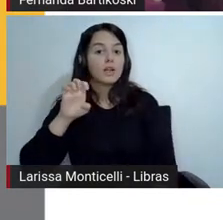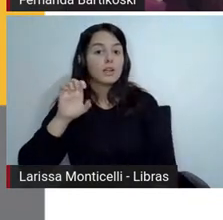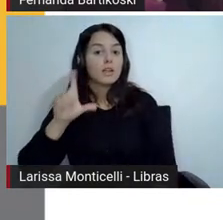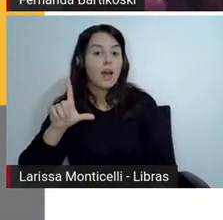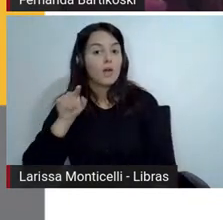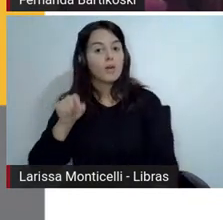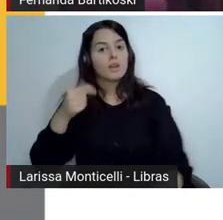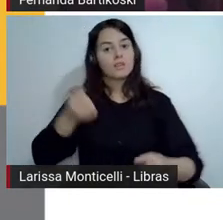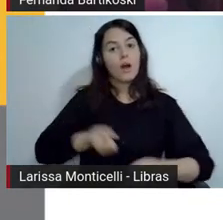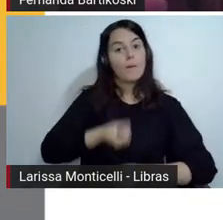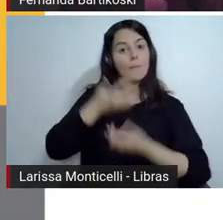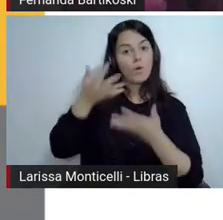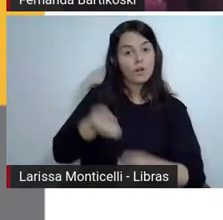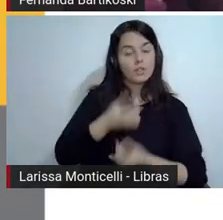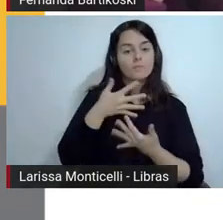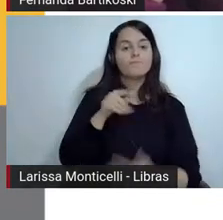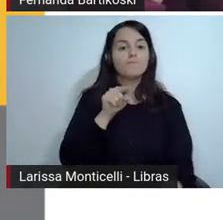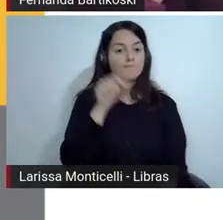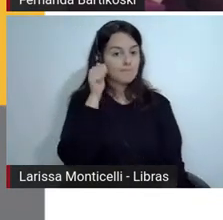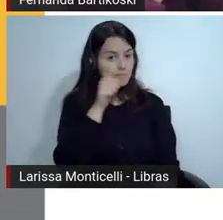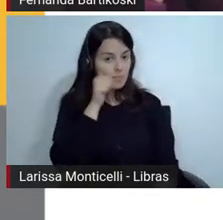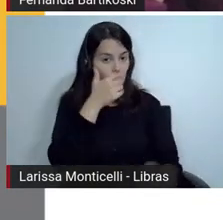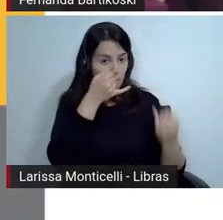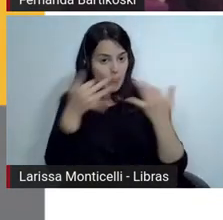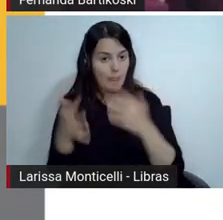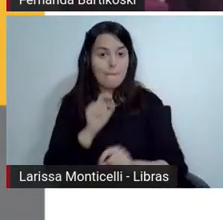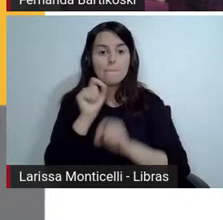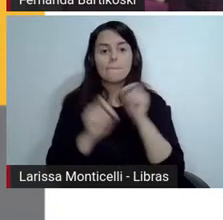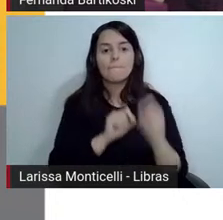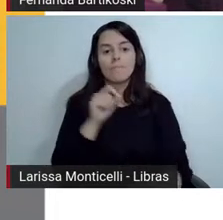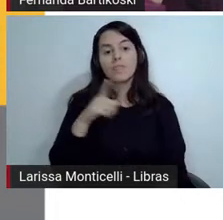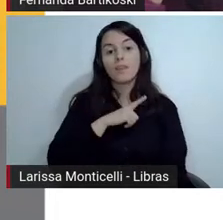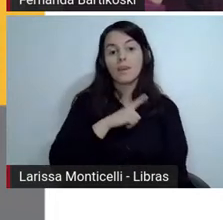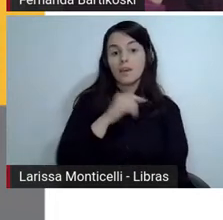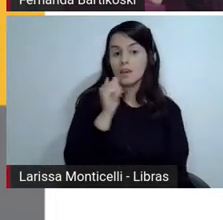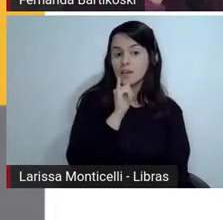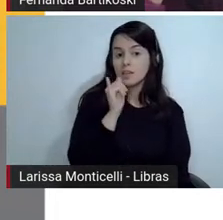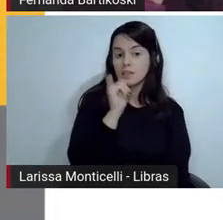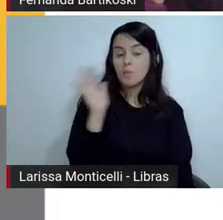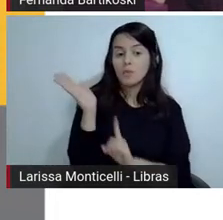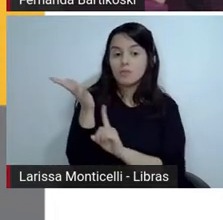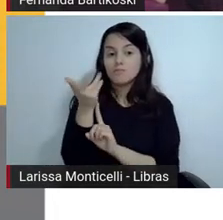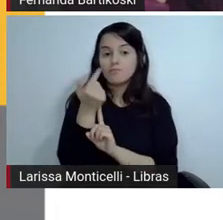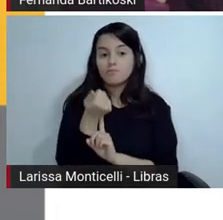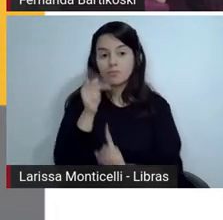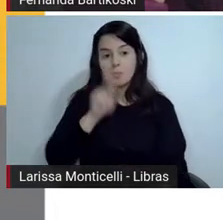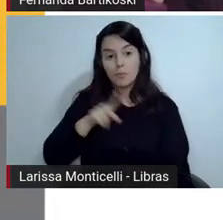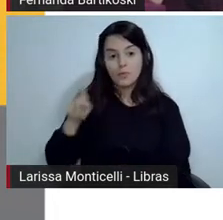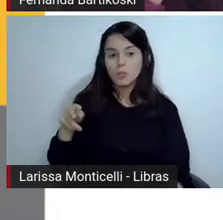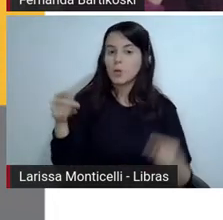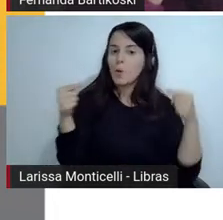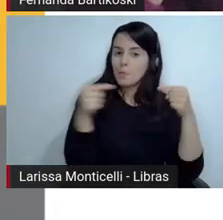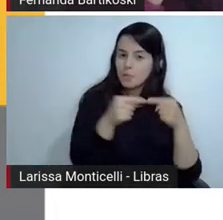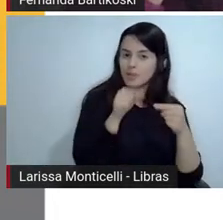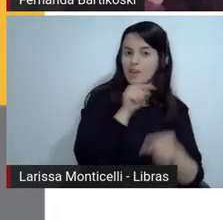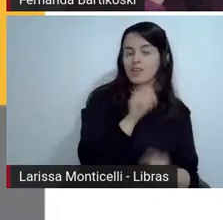interdisciplinar com o professor de artes, né? Com estilo gravuras. Isso. Legal.